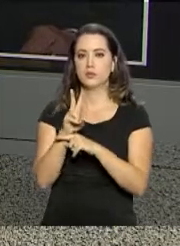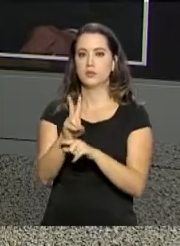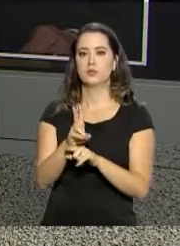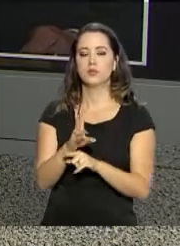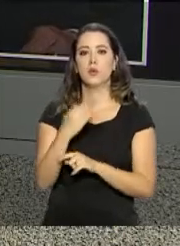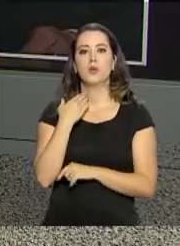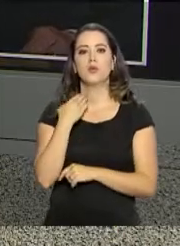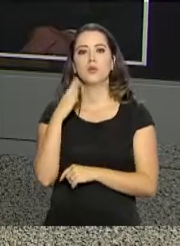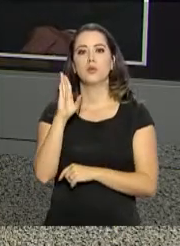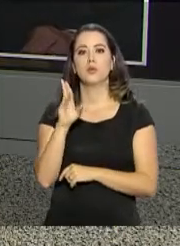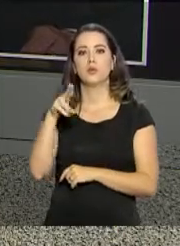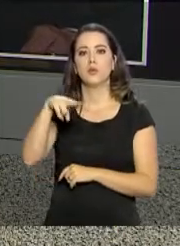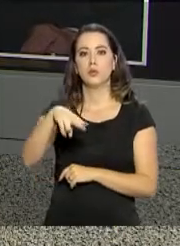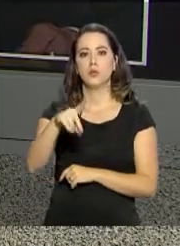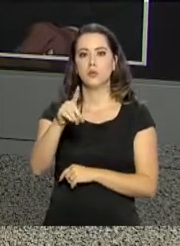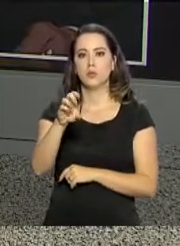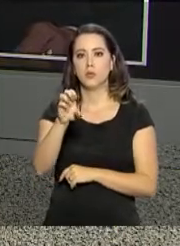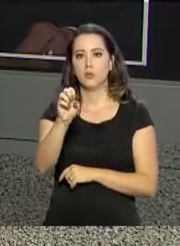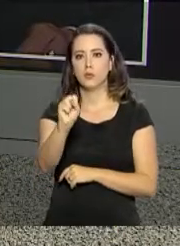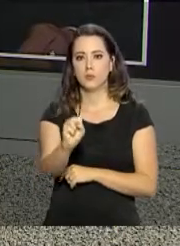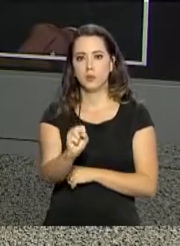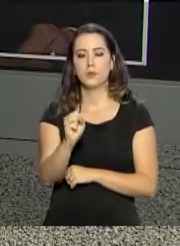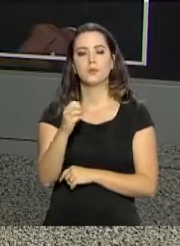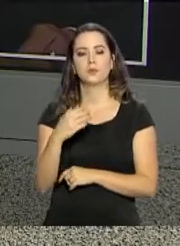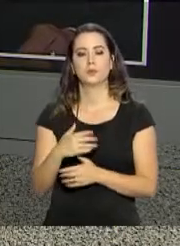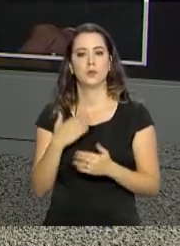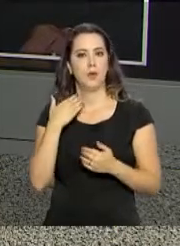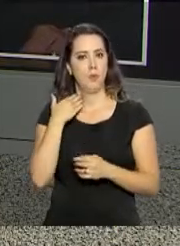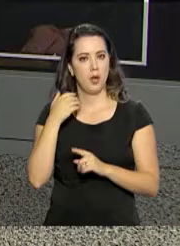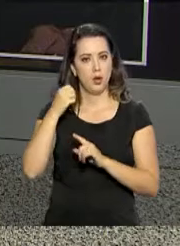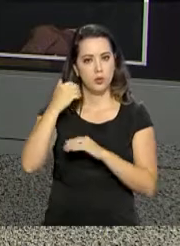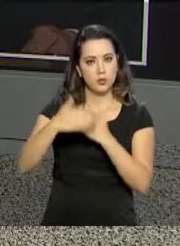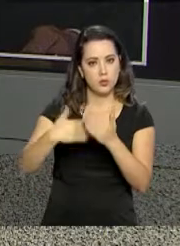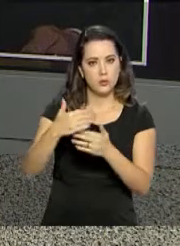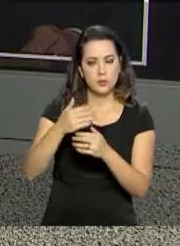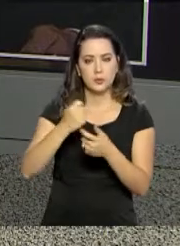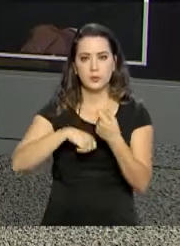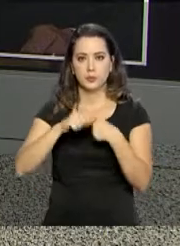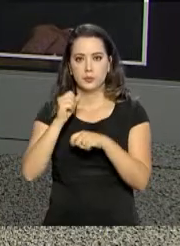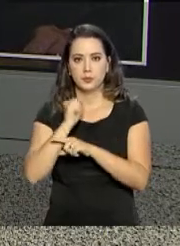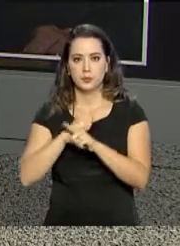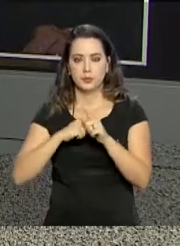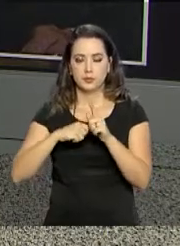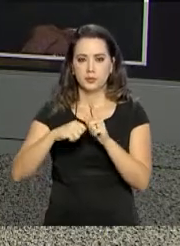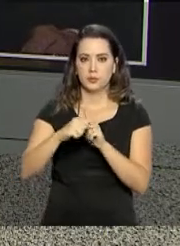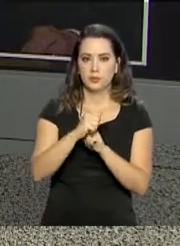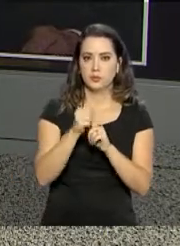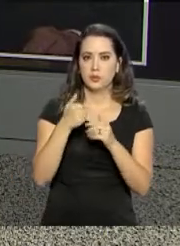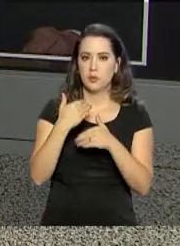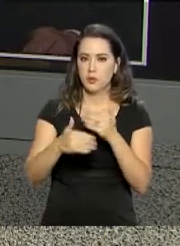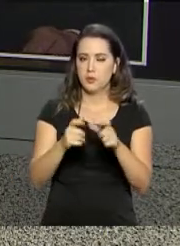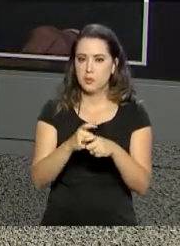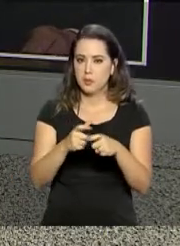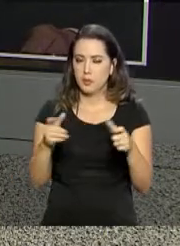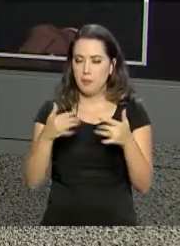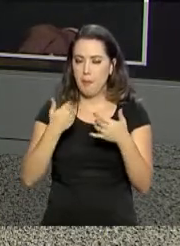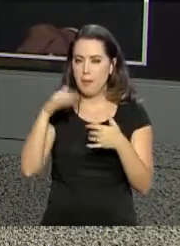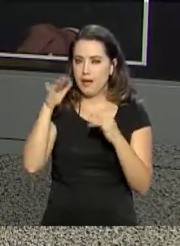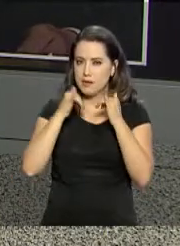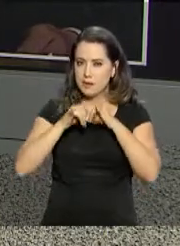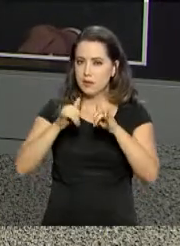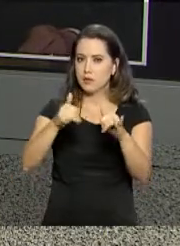do BNDES, o Banco Nacional de Desenvolvimento Econômico e Social para a Expansão de Energias